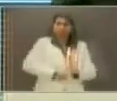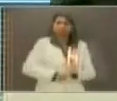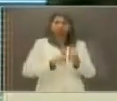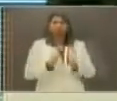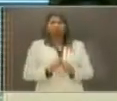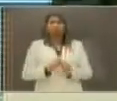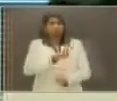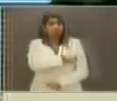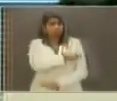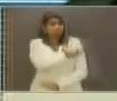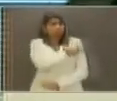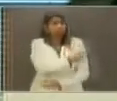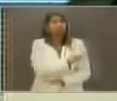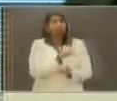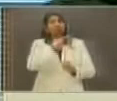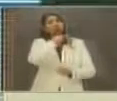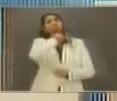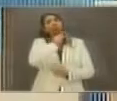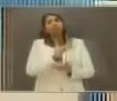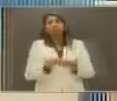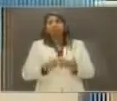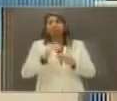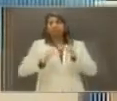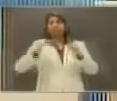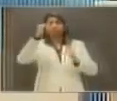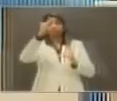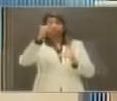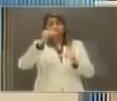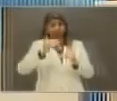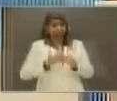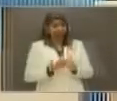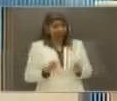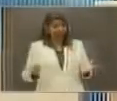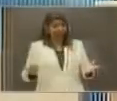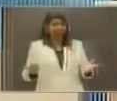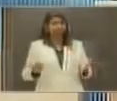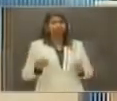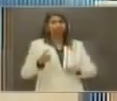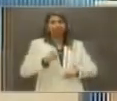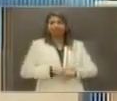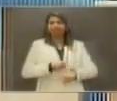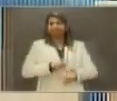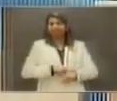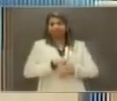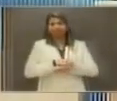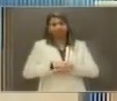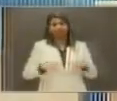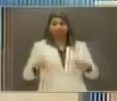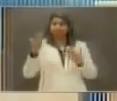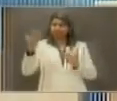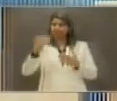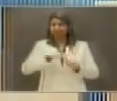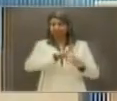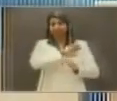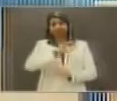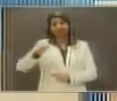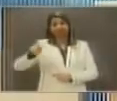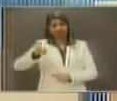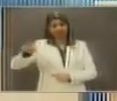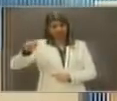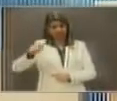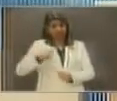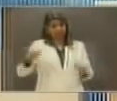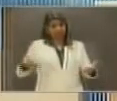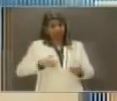médio como a nível superior. Incondizente com... Ok, tempo encerrado. A candidata Leila Fonseca tem 40 segundos para